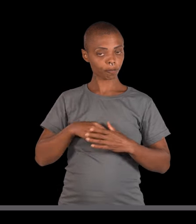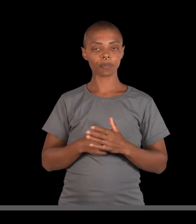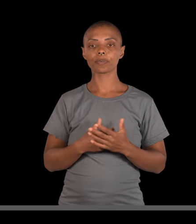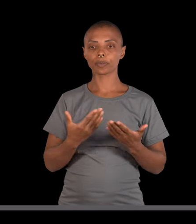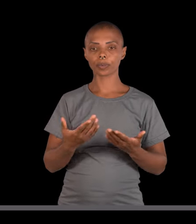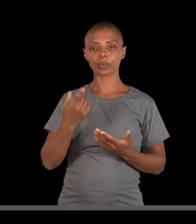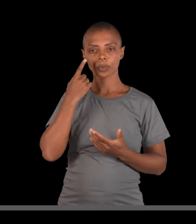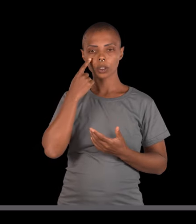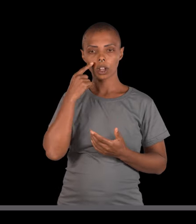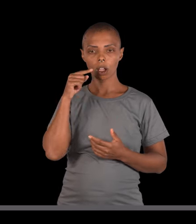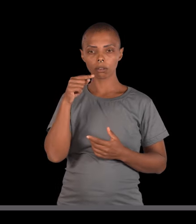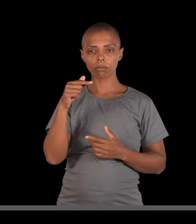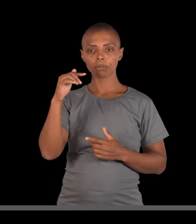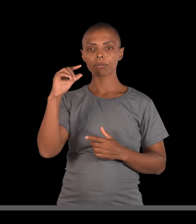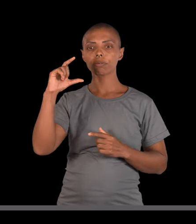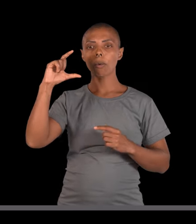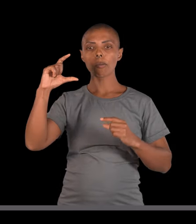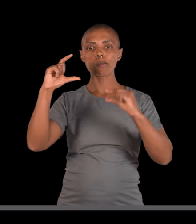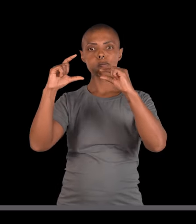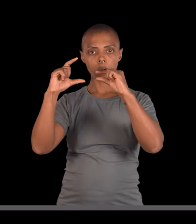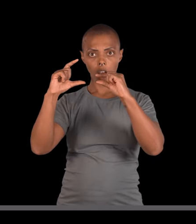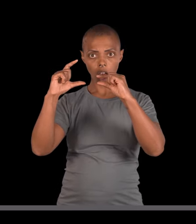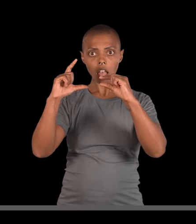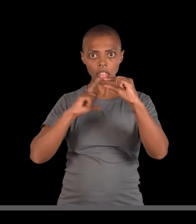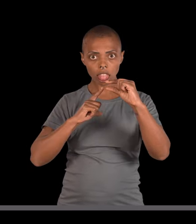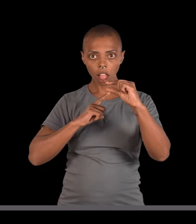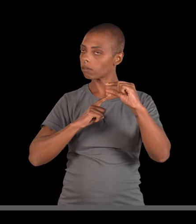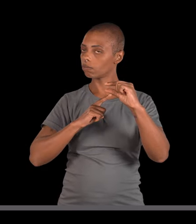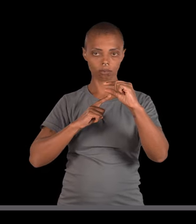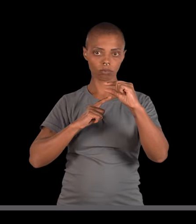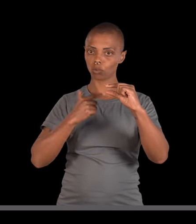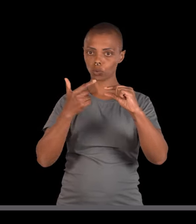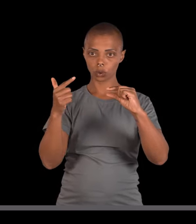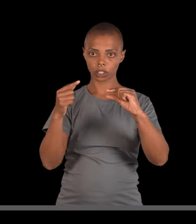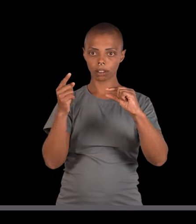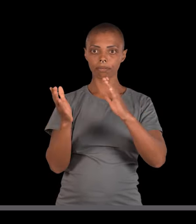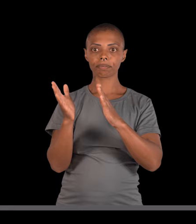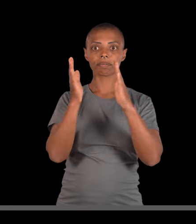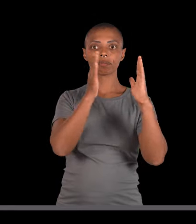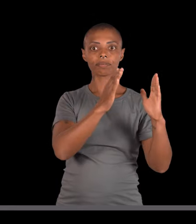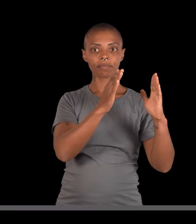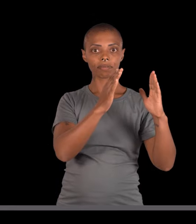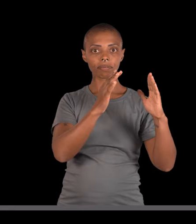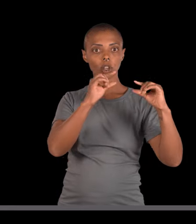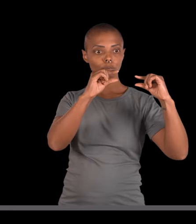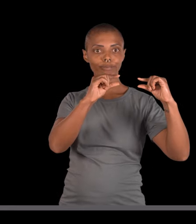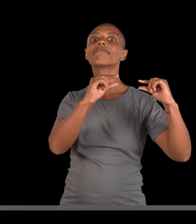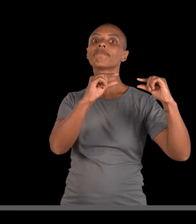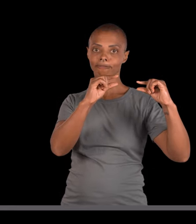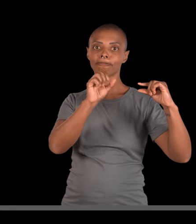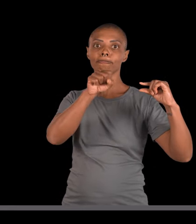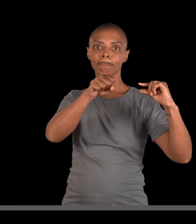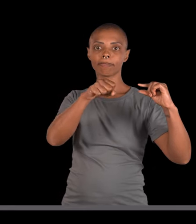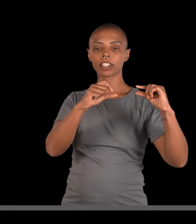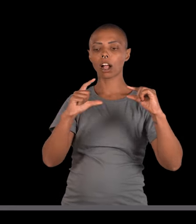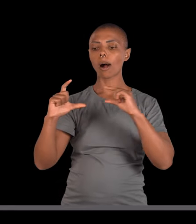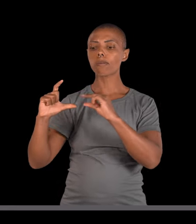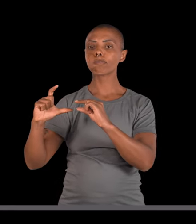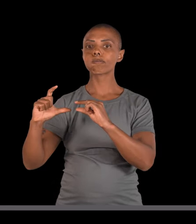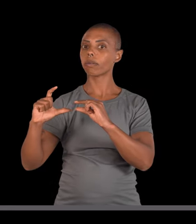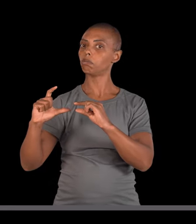com fibrose cística. Vamos lá, esse tem fibrose cística? Não. Esse aqui tem?